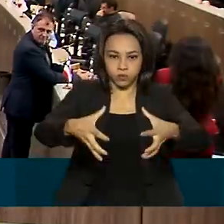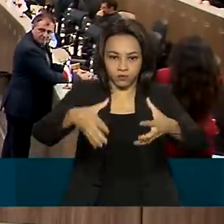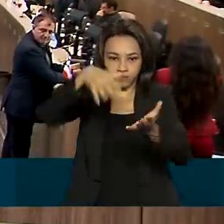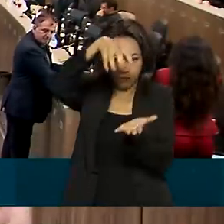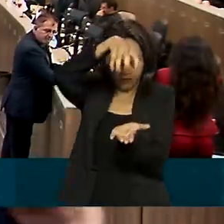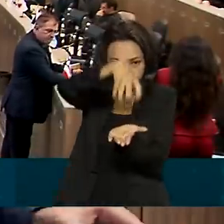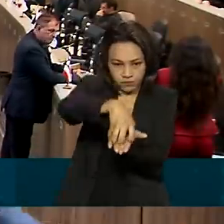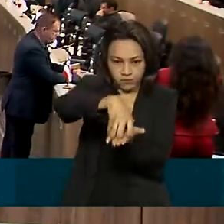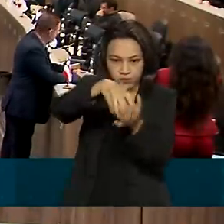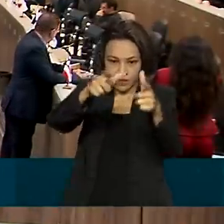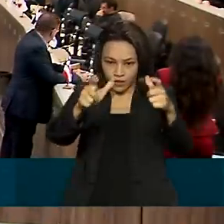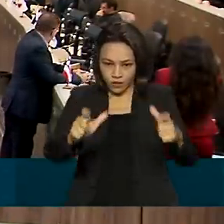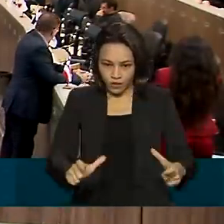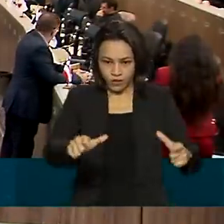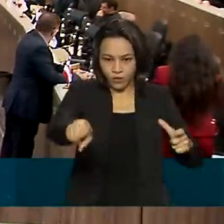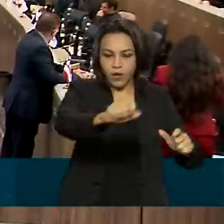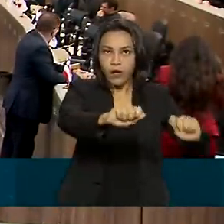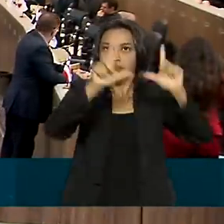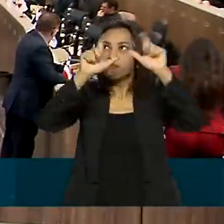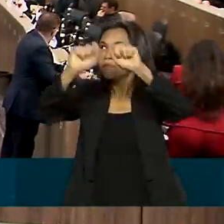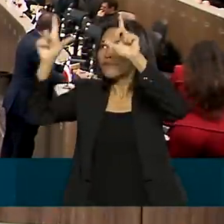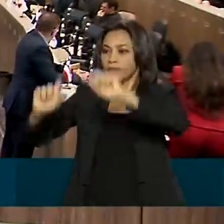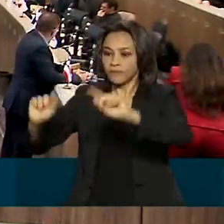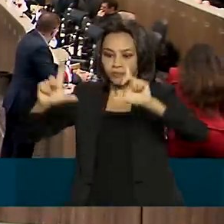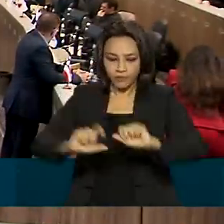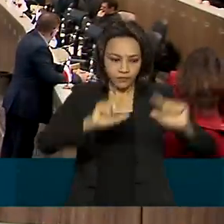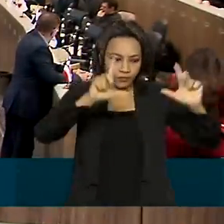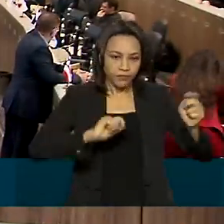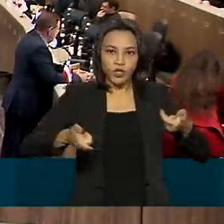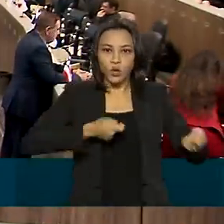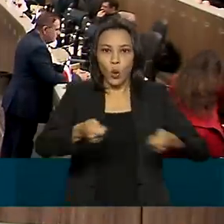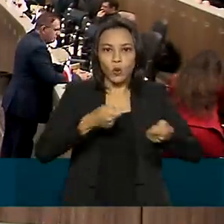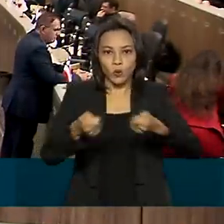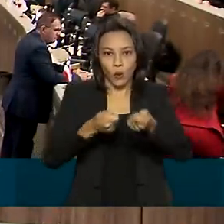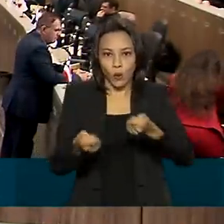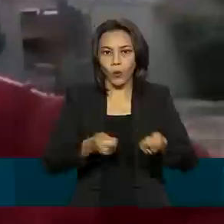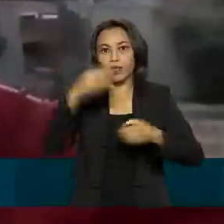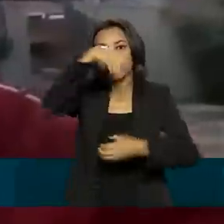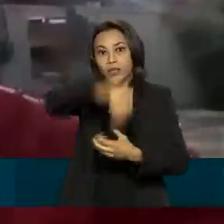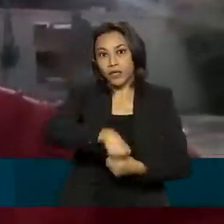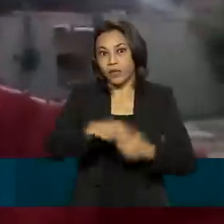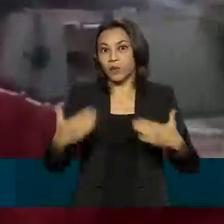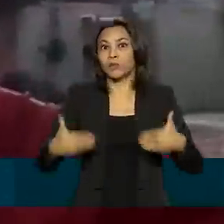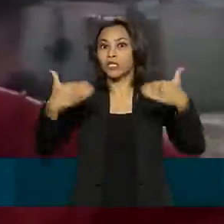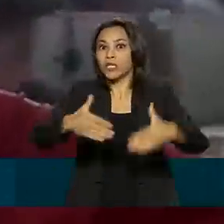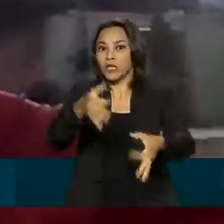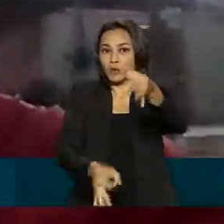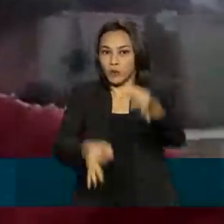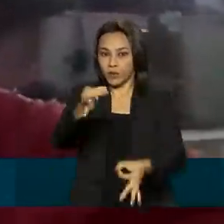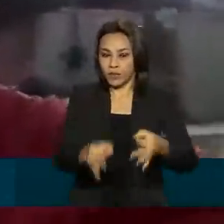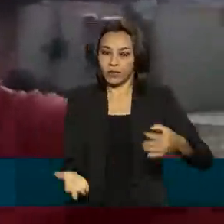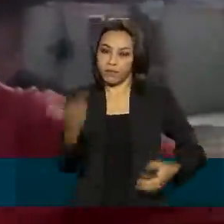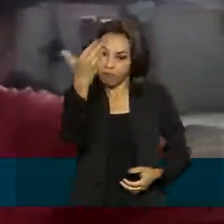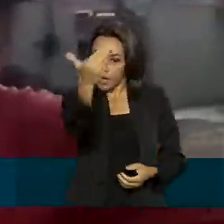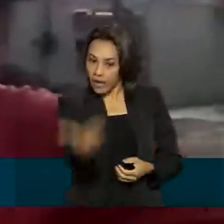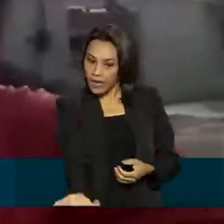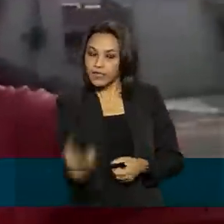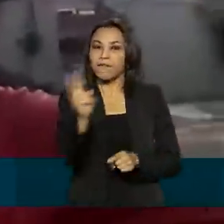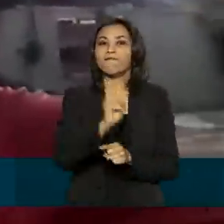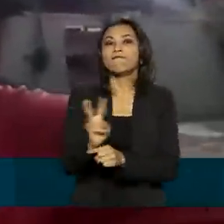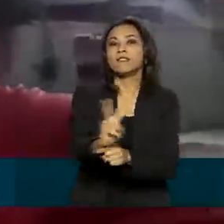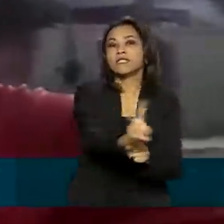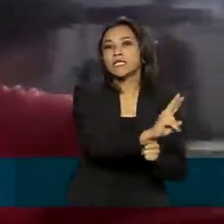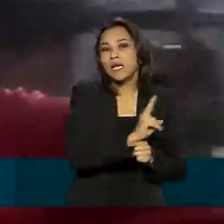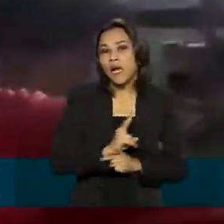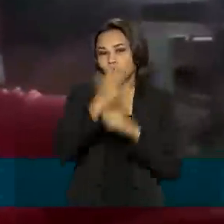no Centro Integrado de Comando e Controle Nacional do Ministério da Justiça. Para este fiscal de provas do Enem, que já